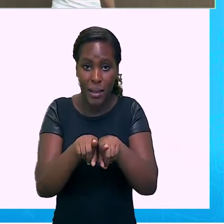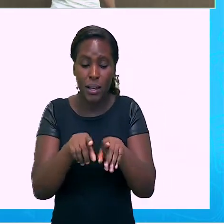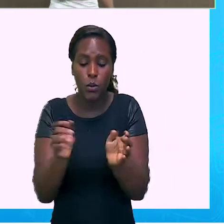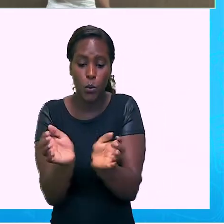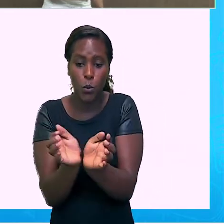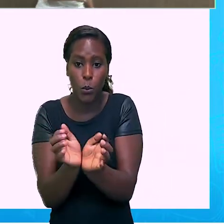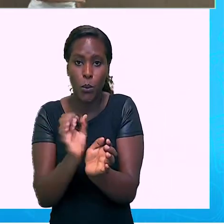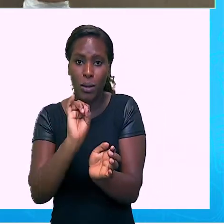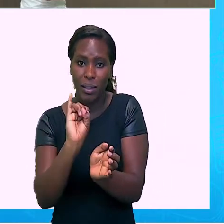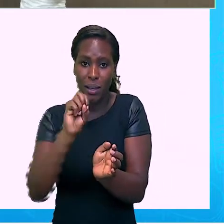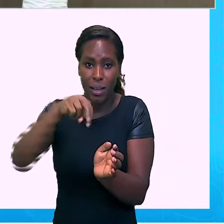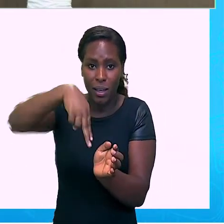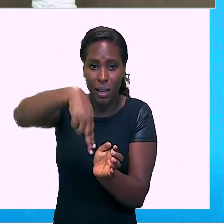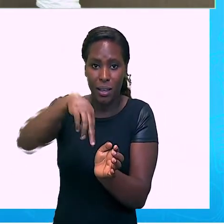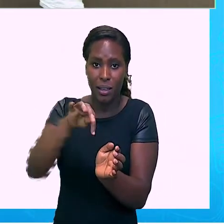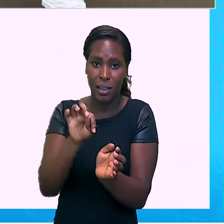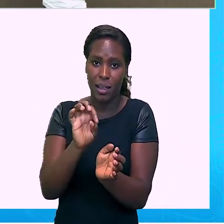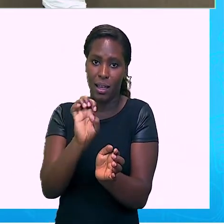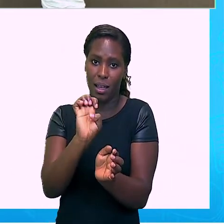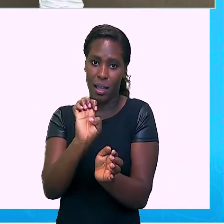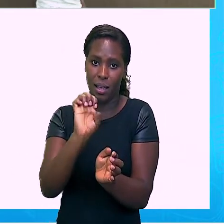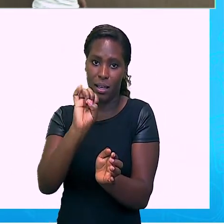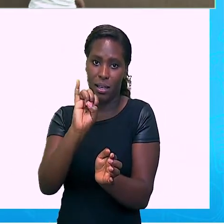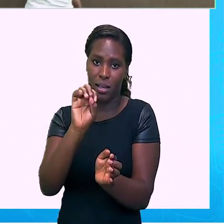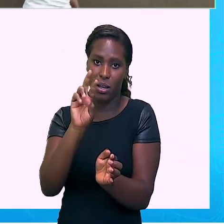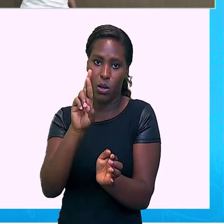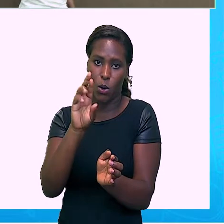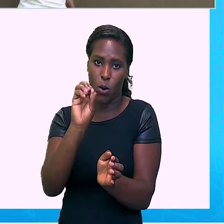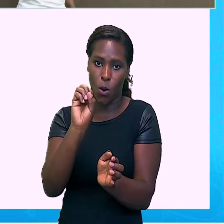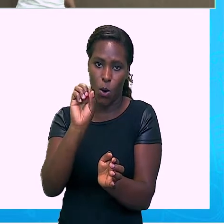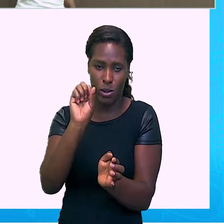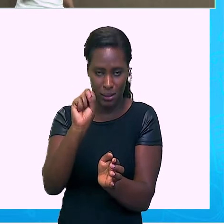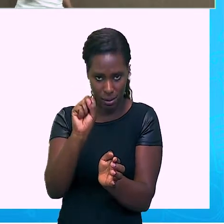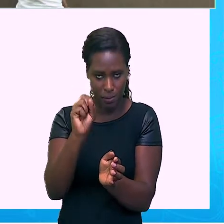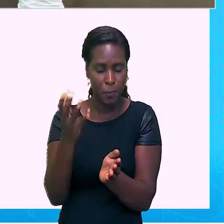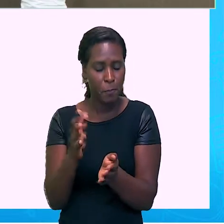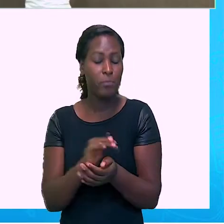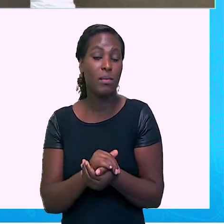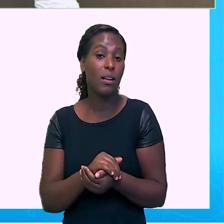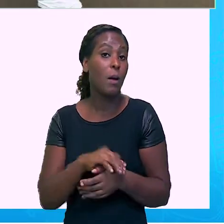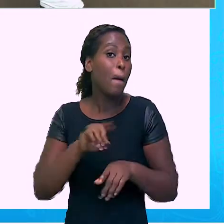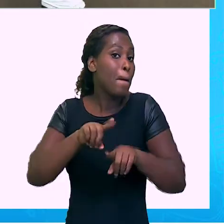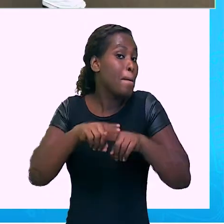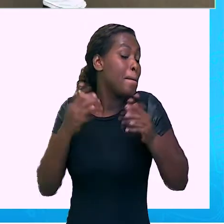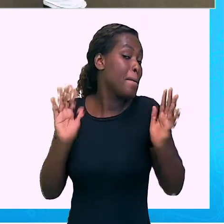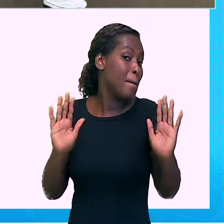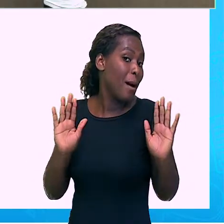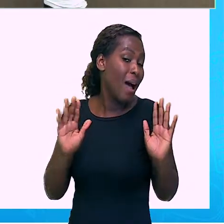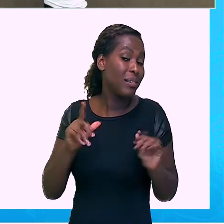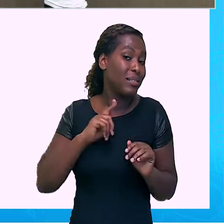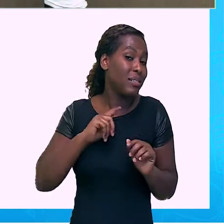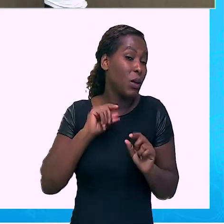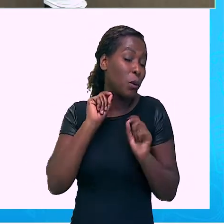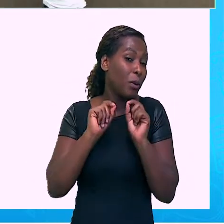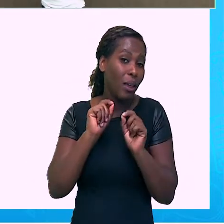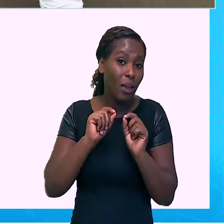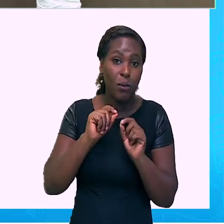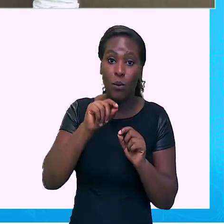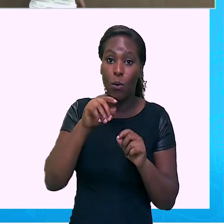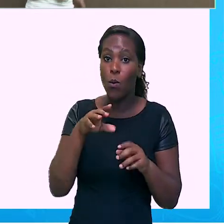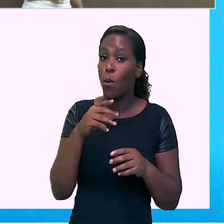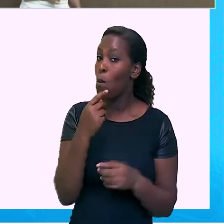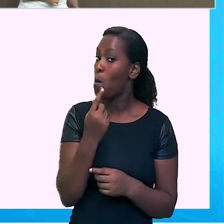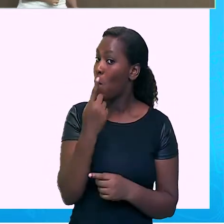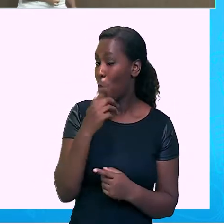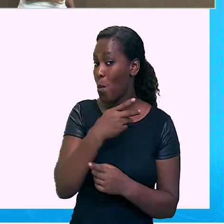não pode esquecer. No conjunto dos números racionais, mesmo se o denominador não